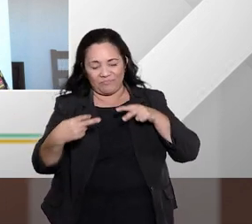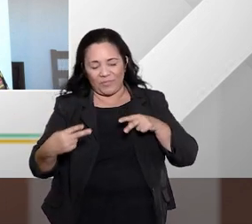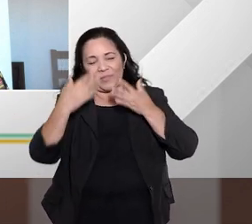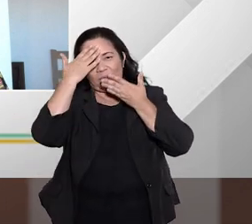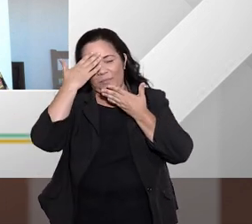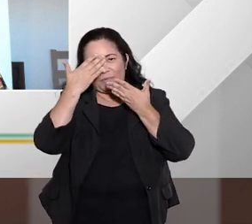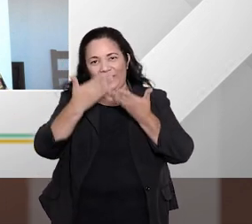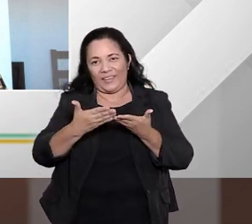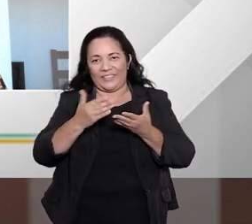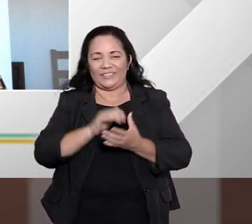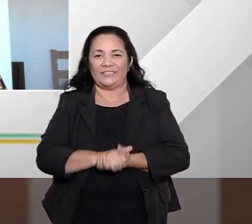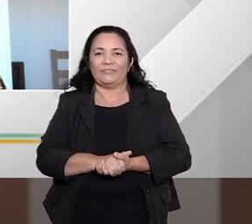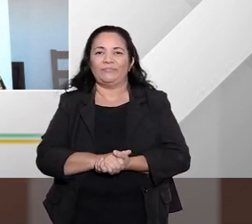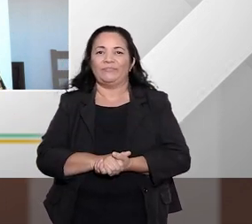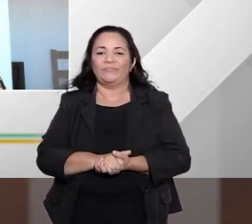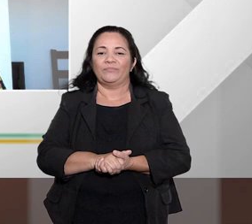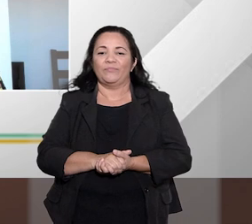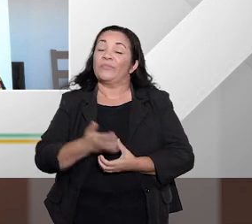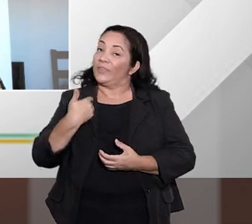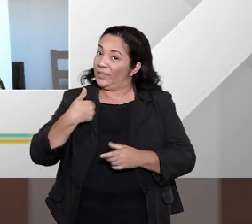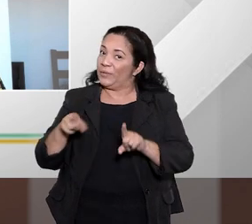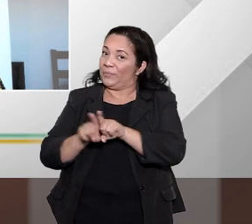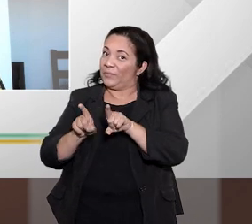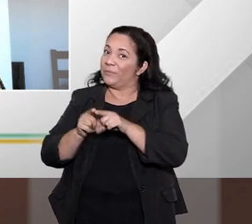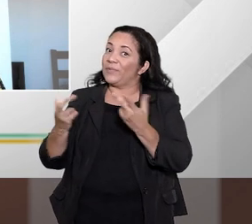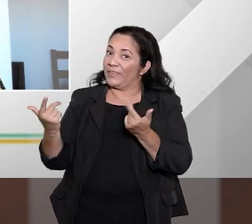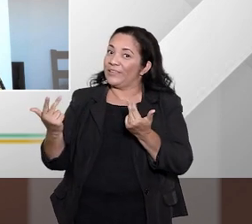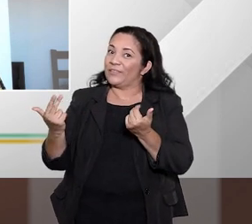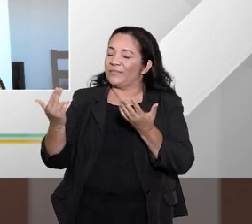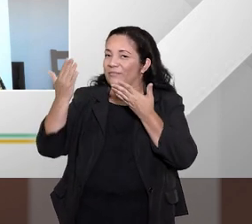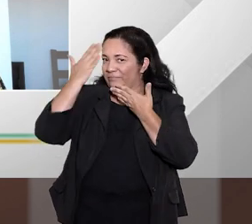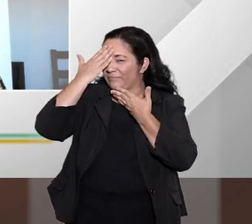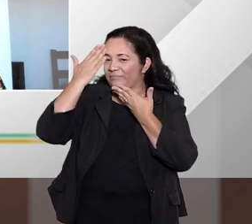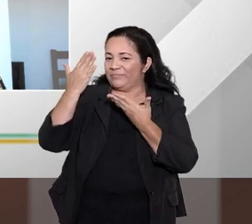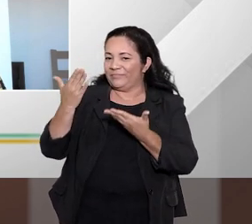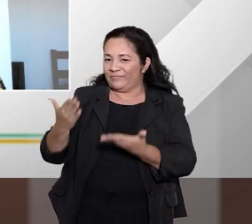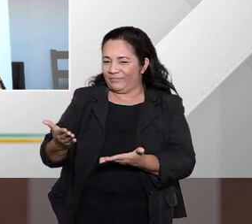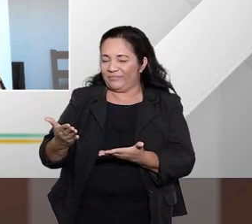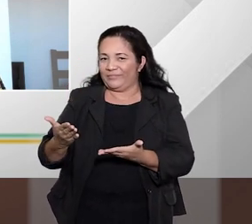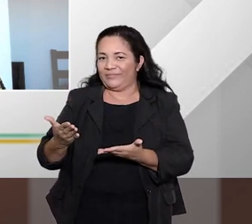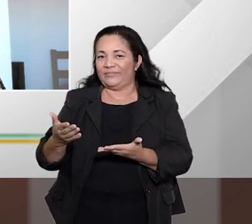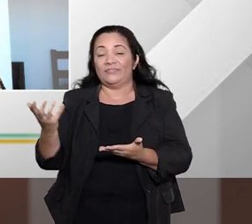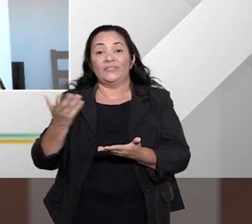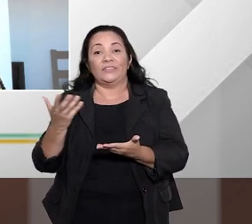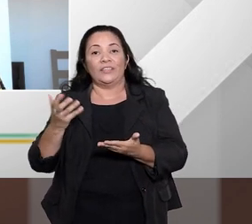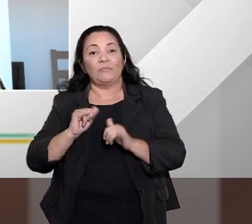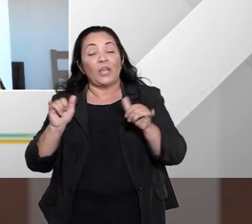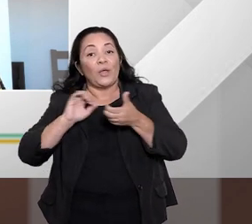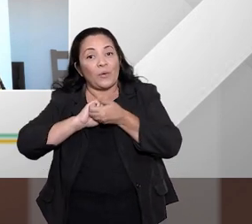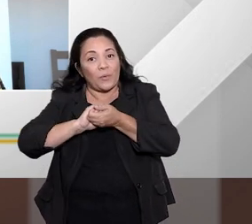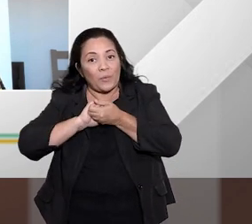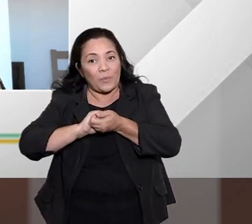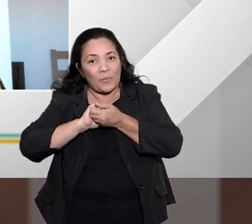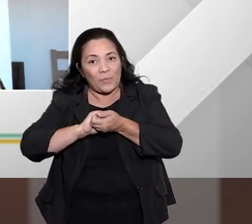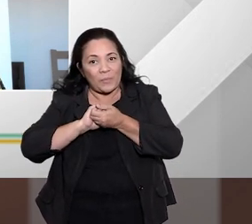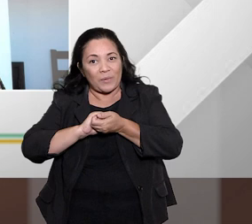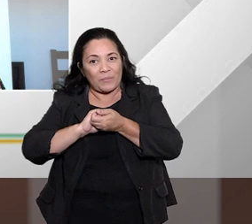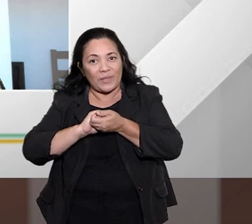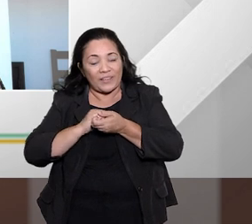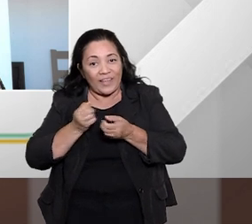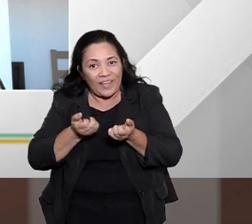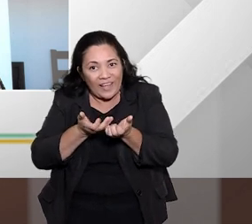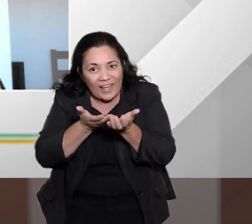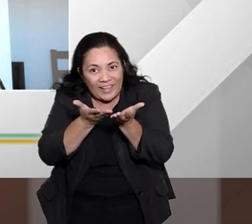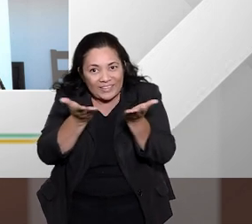participação aqui com a gente nessa conversa eu também agradeço muito e estendo aqui os meus cumprimentos tanto ao